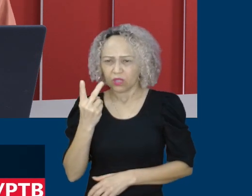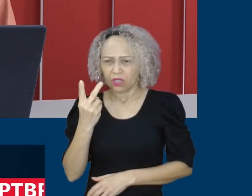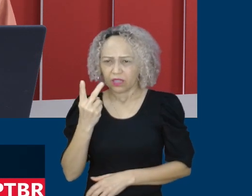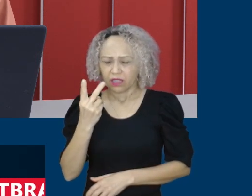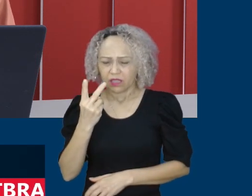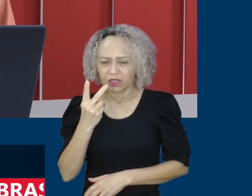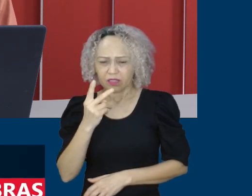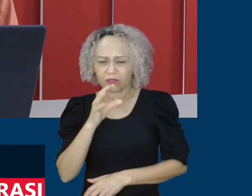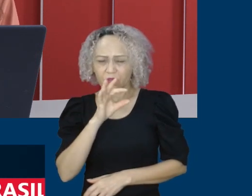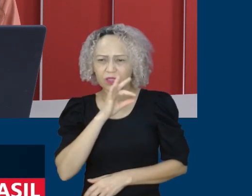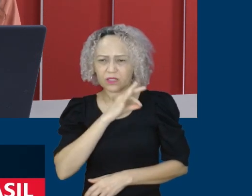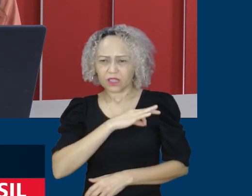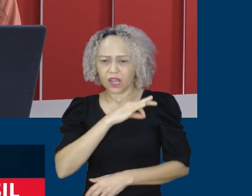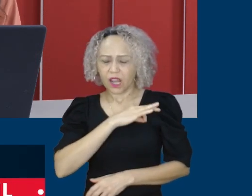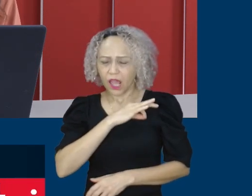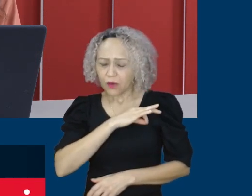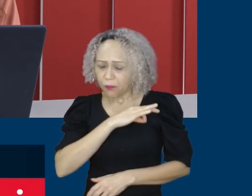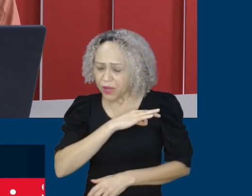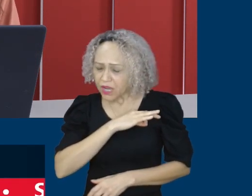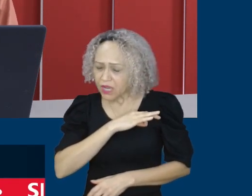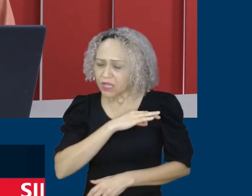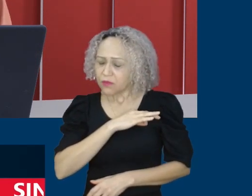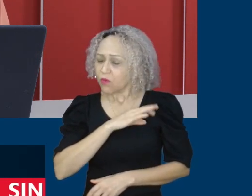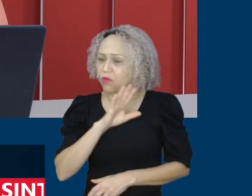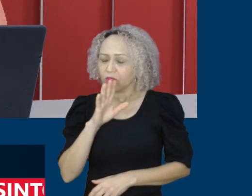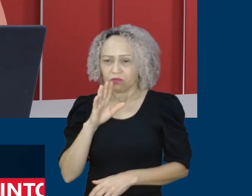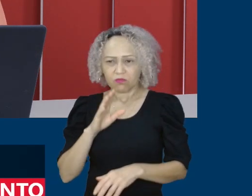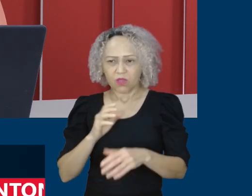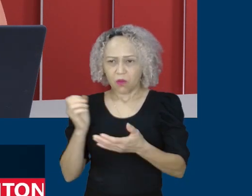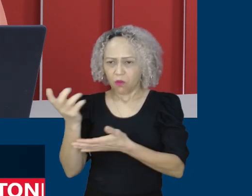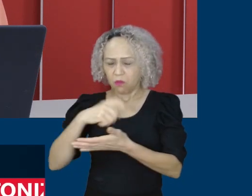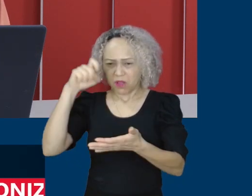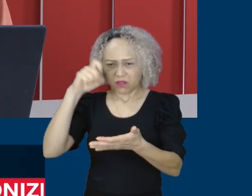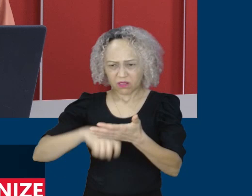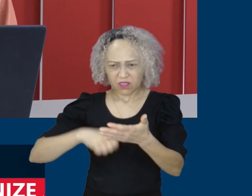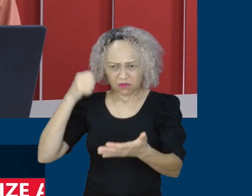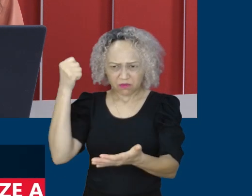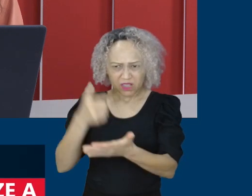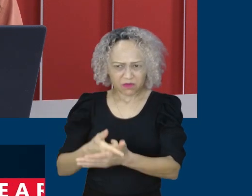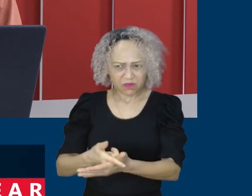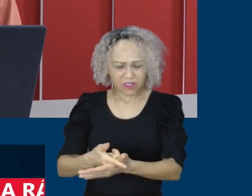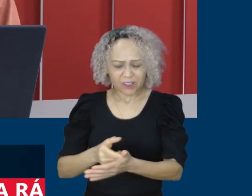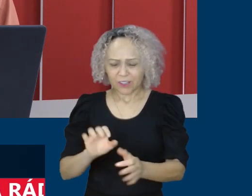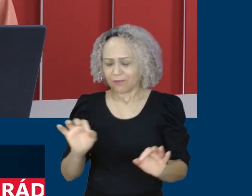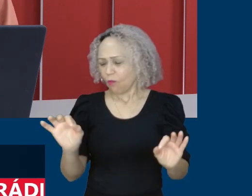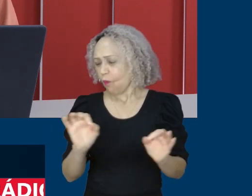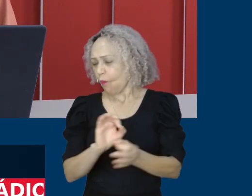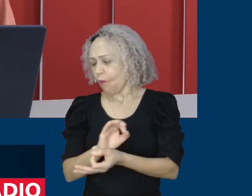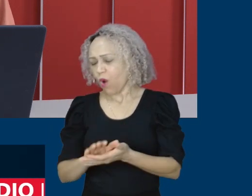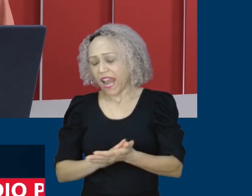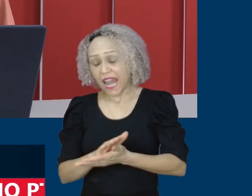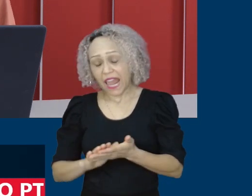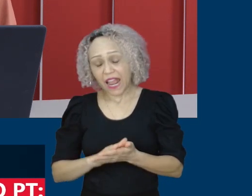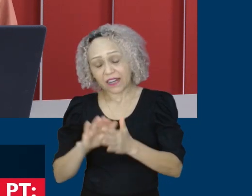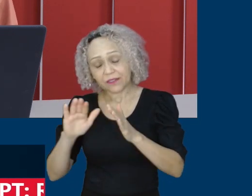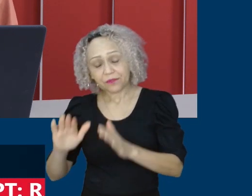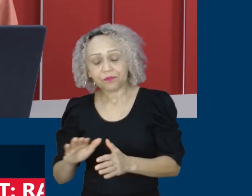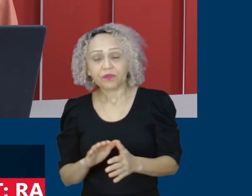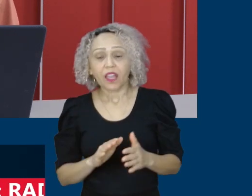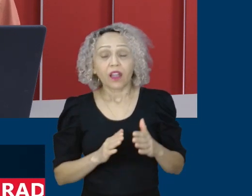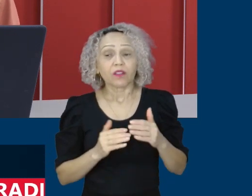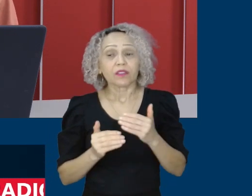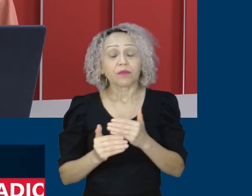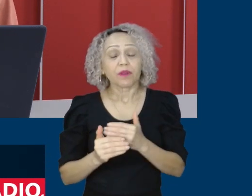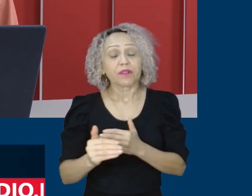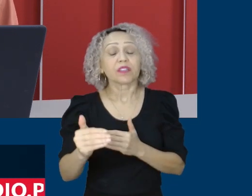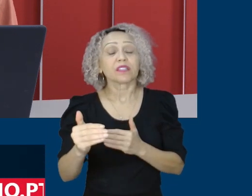pessoas que ganham até R$ 5 mil. Eu queria que o senhor comentasse o impacto disso no poder de compra dessas famílias,